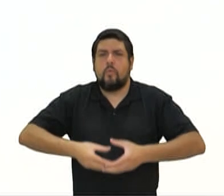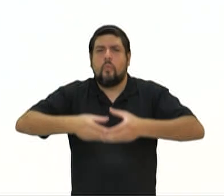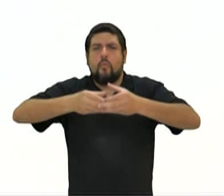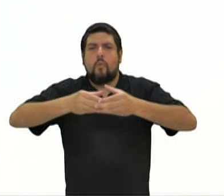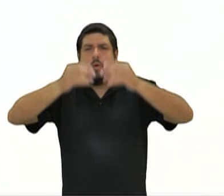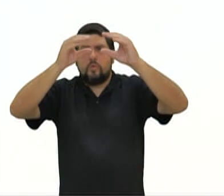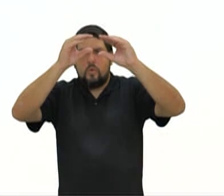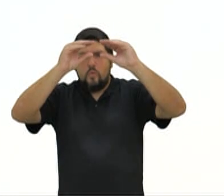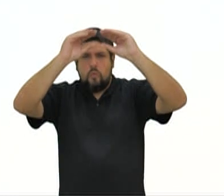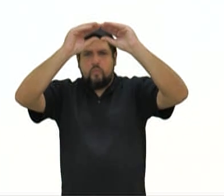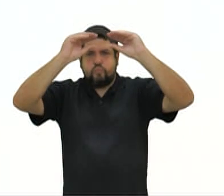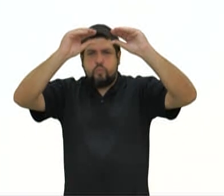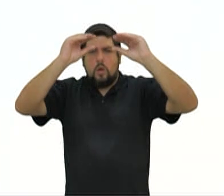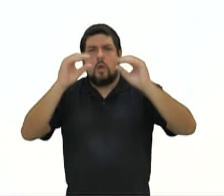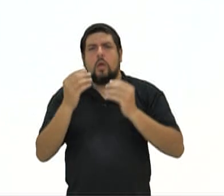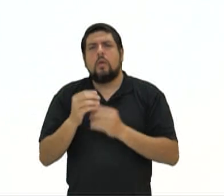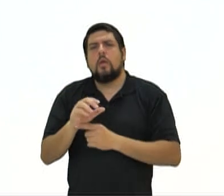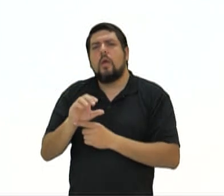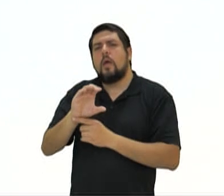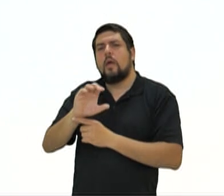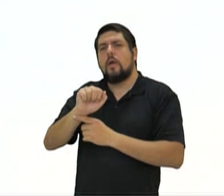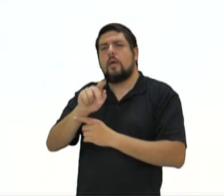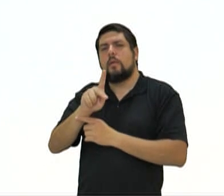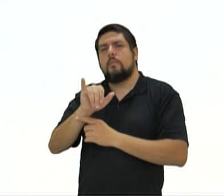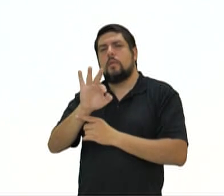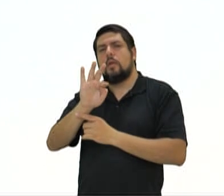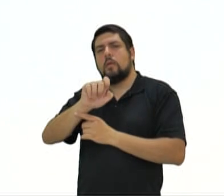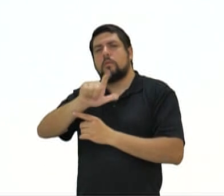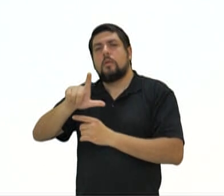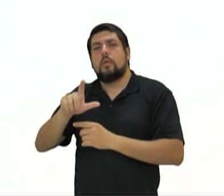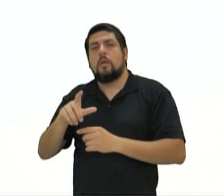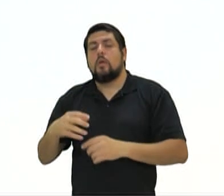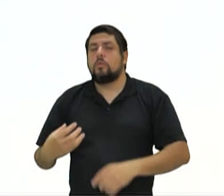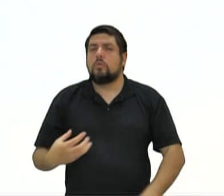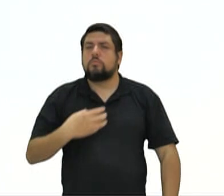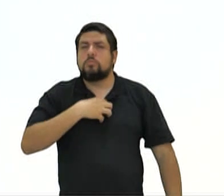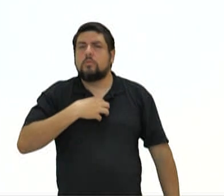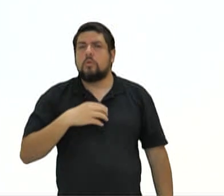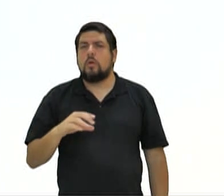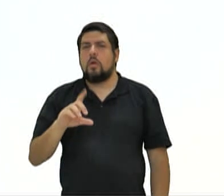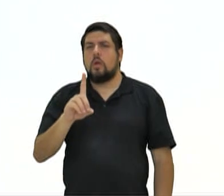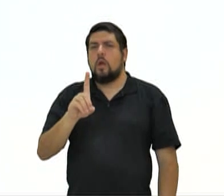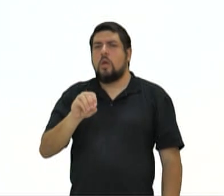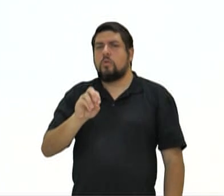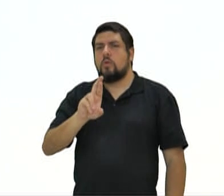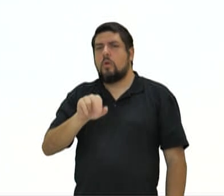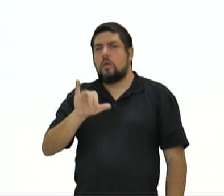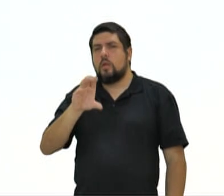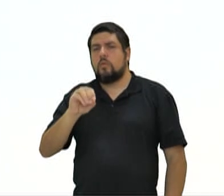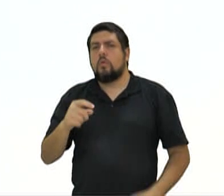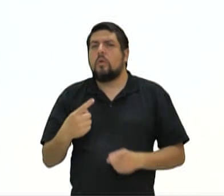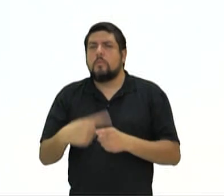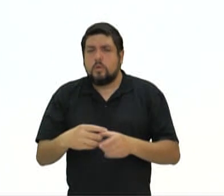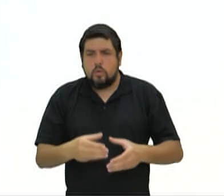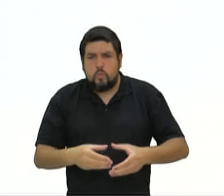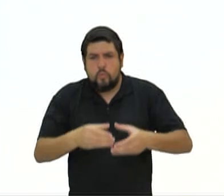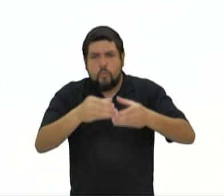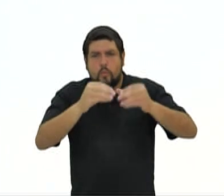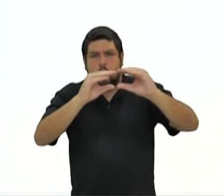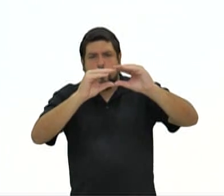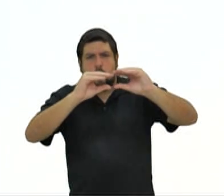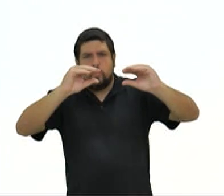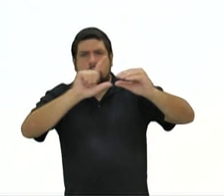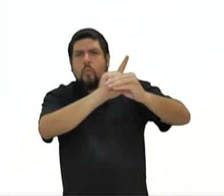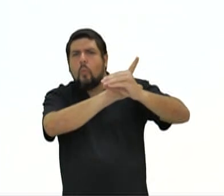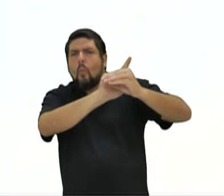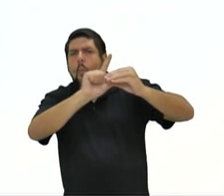um gif, como vocês estão observando, ele teria uma característica dórica. Por que, professor? Porque ele está liso aqui na parte de cima. E